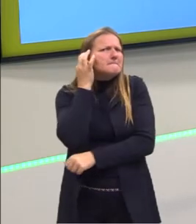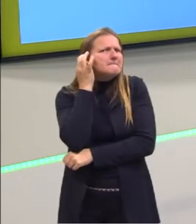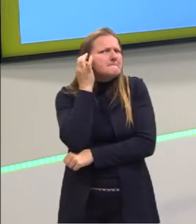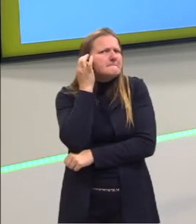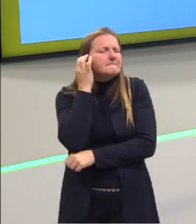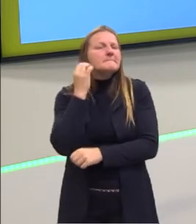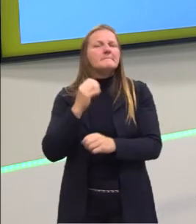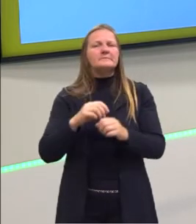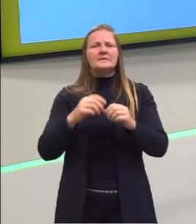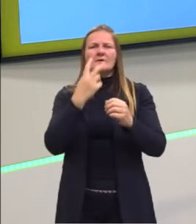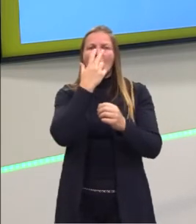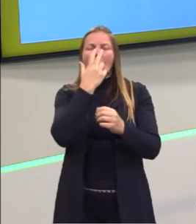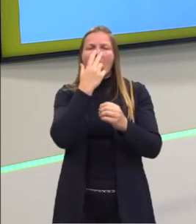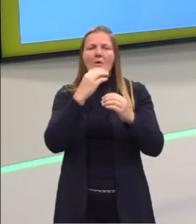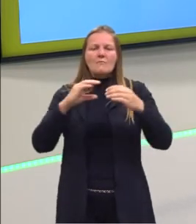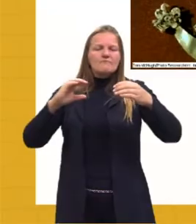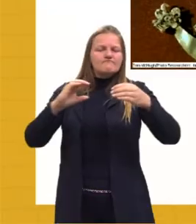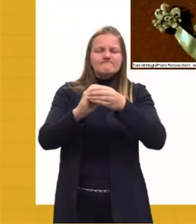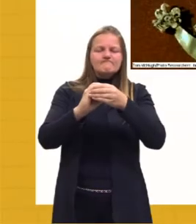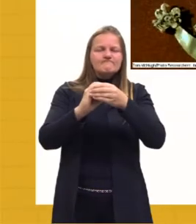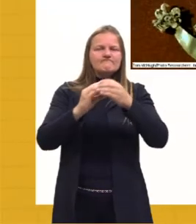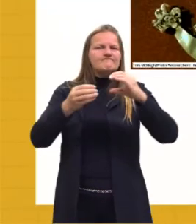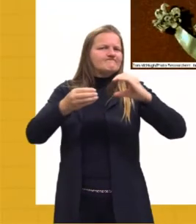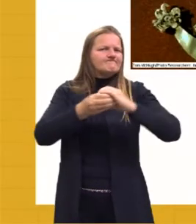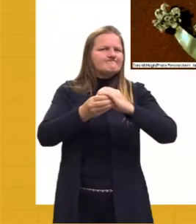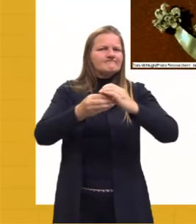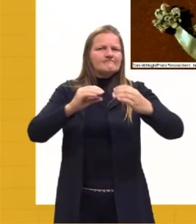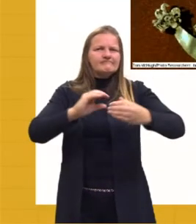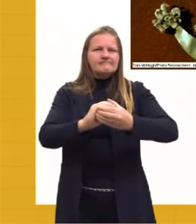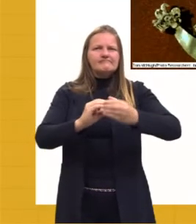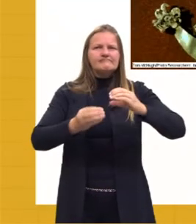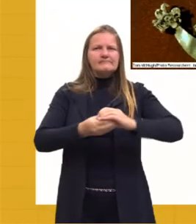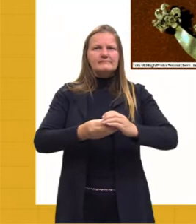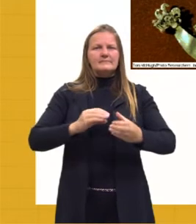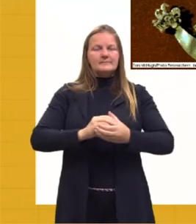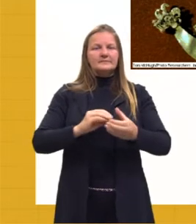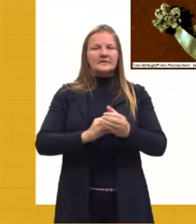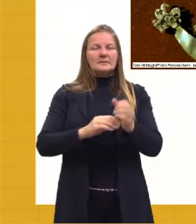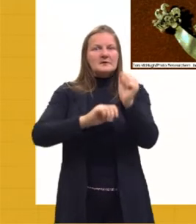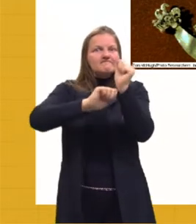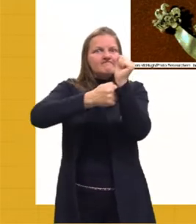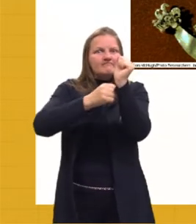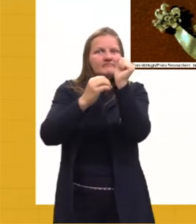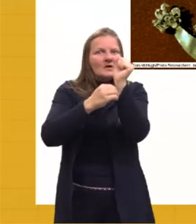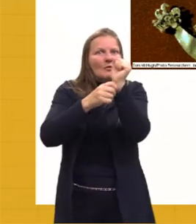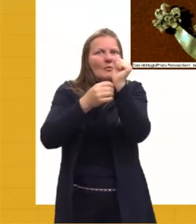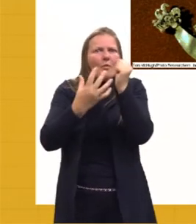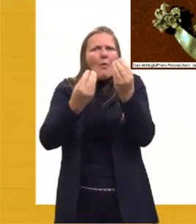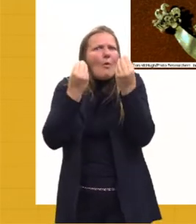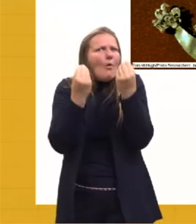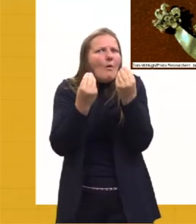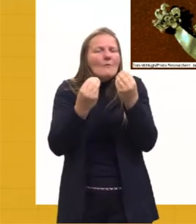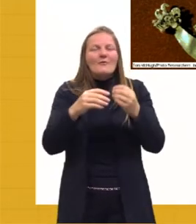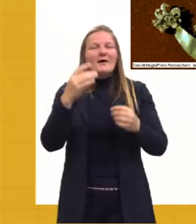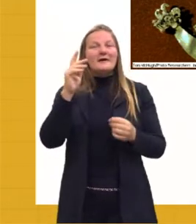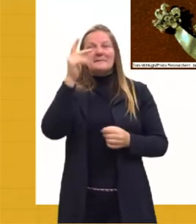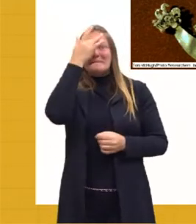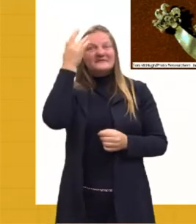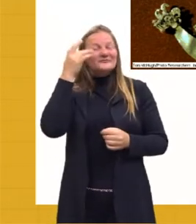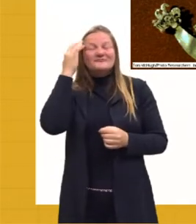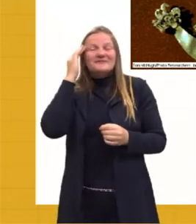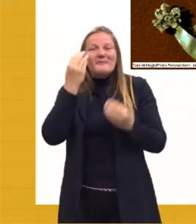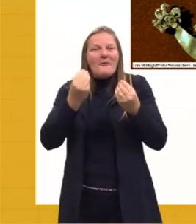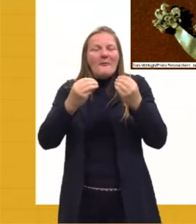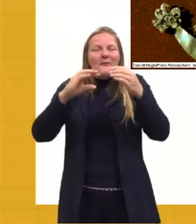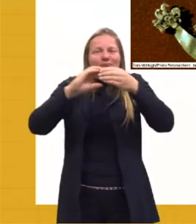uma aparência muito macisa. E enigmática também. Todas essas civilizações, diga-se